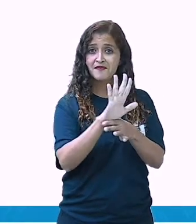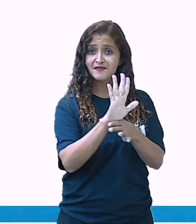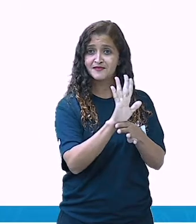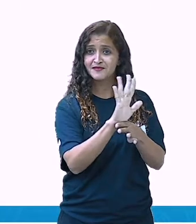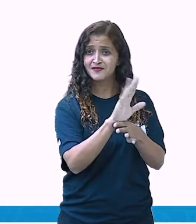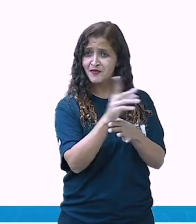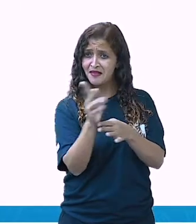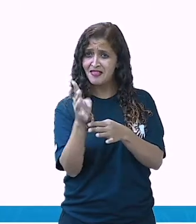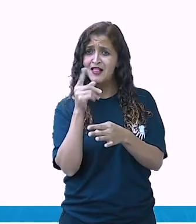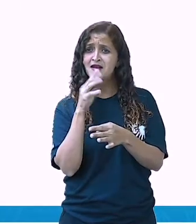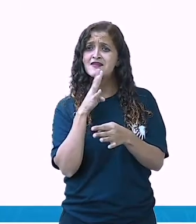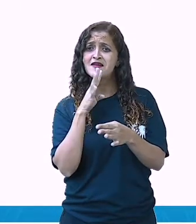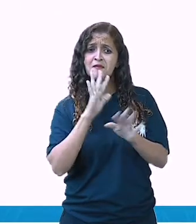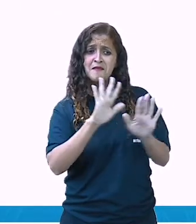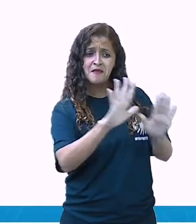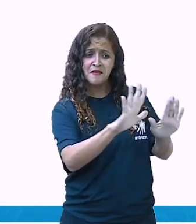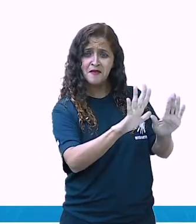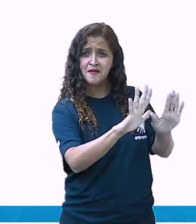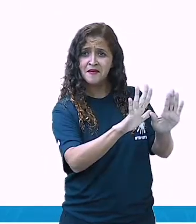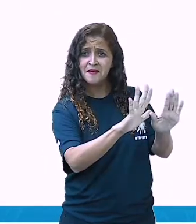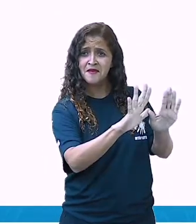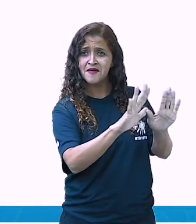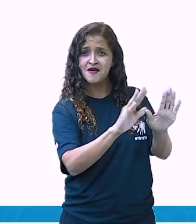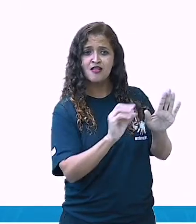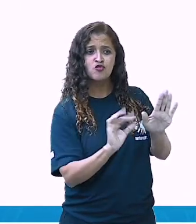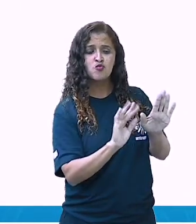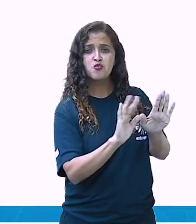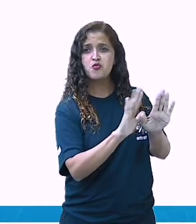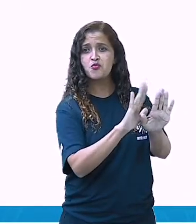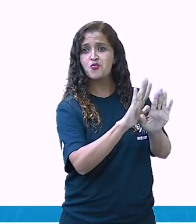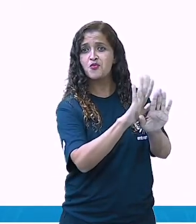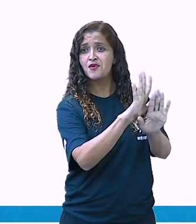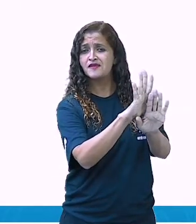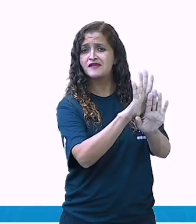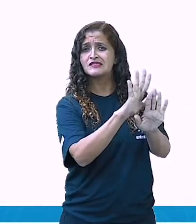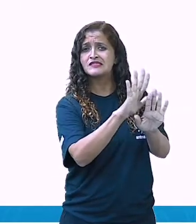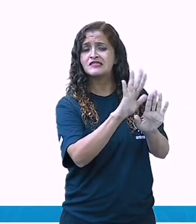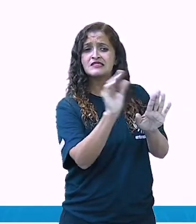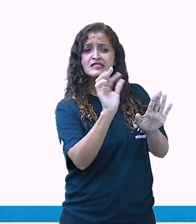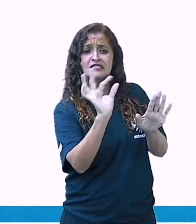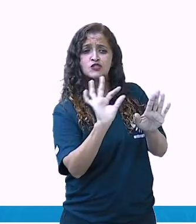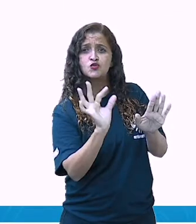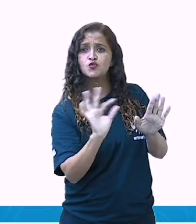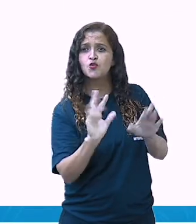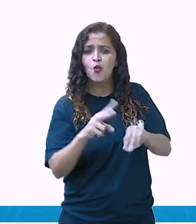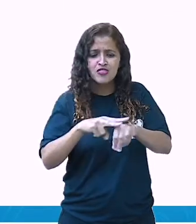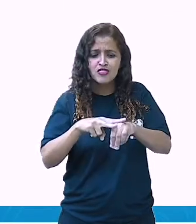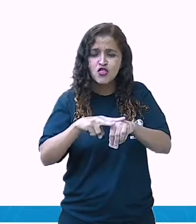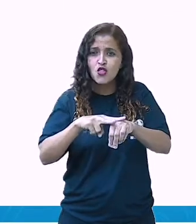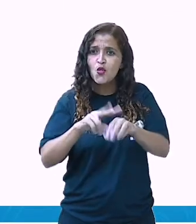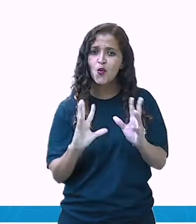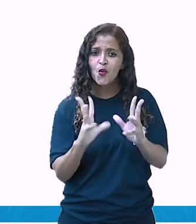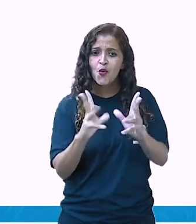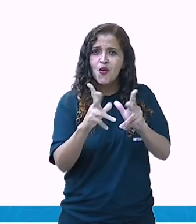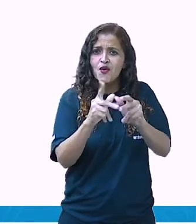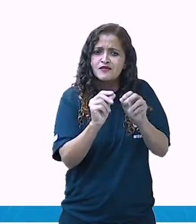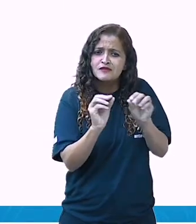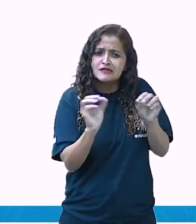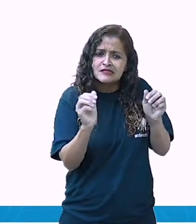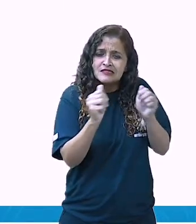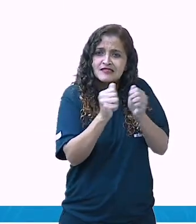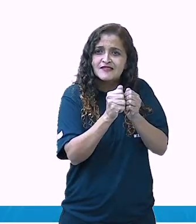Você já viu aí no seu bairro uma casa com um muro cheia? Parece que está cheia de grama no muro, toda agarradinha assim.